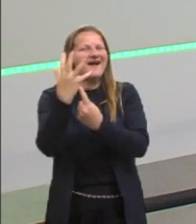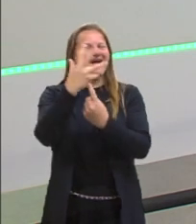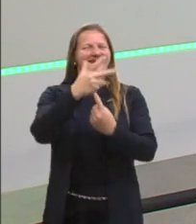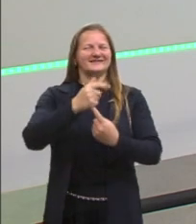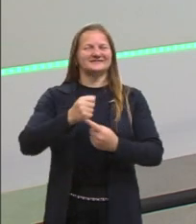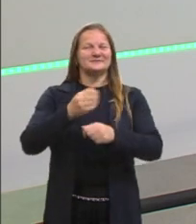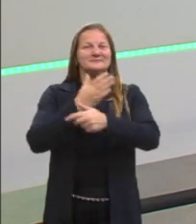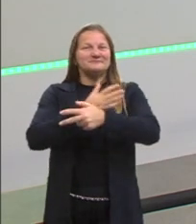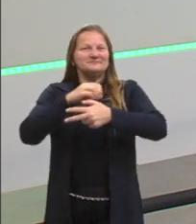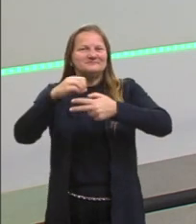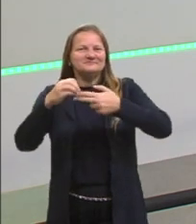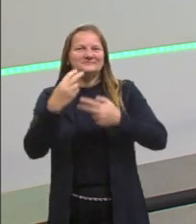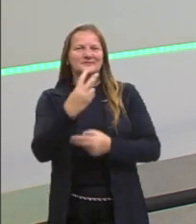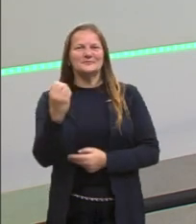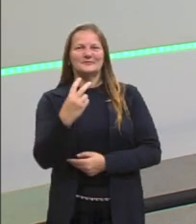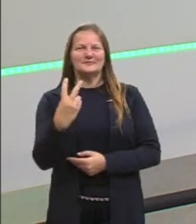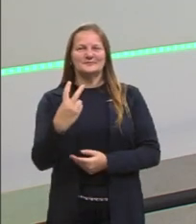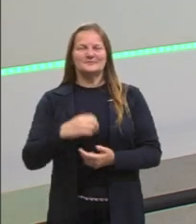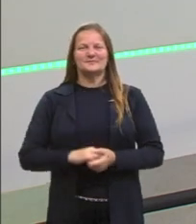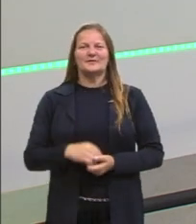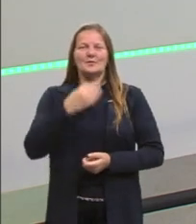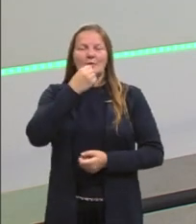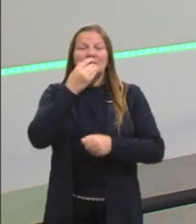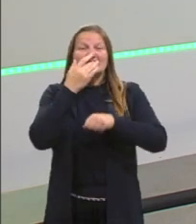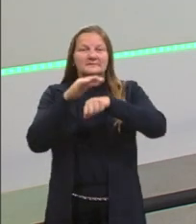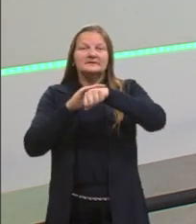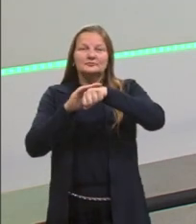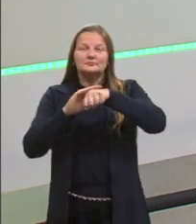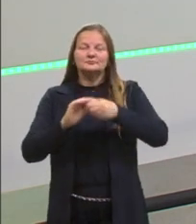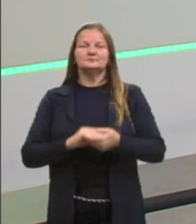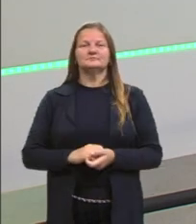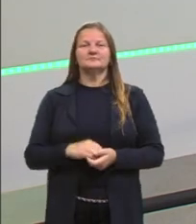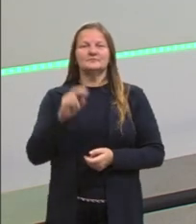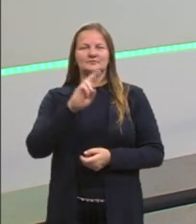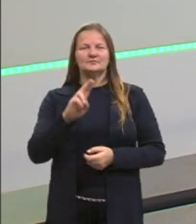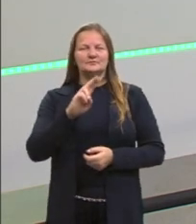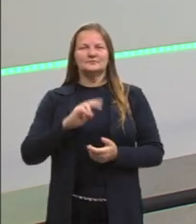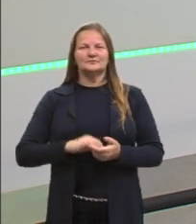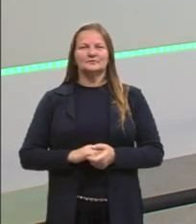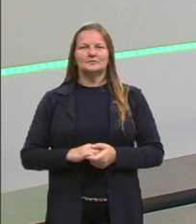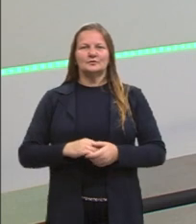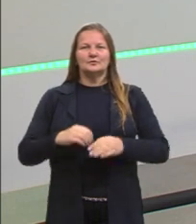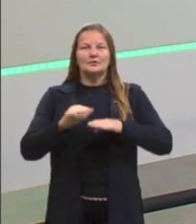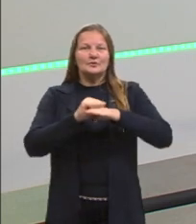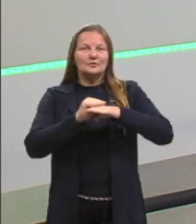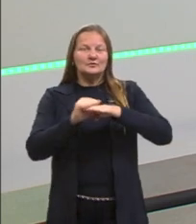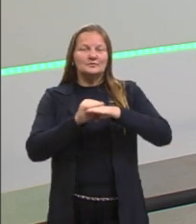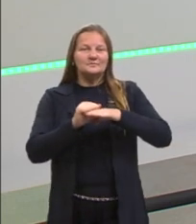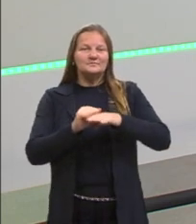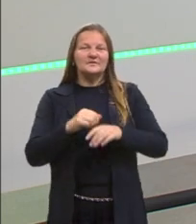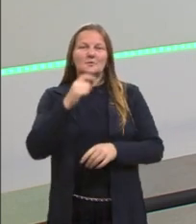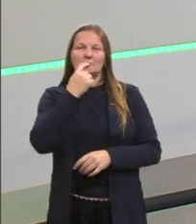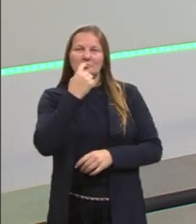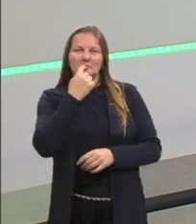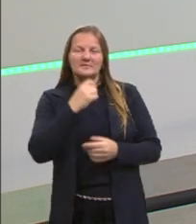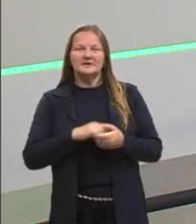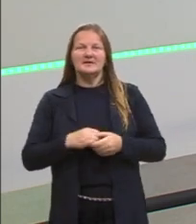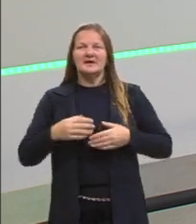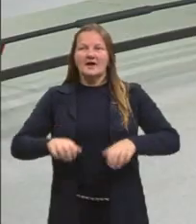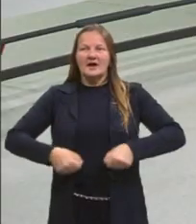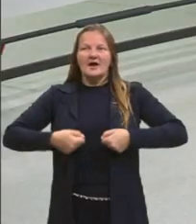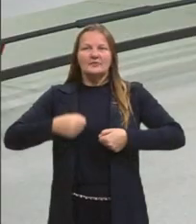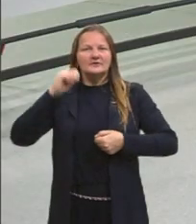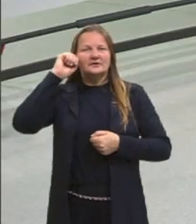Pré-ENEM 2022. Sou um homem branco, estou usando um tênis All Star vermelho, uma calça jeans,